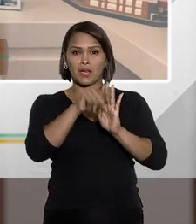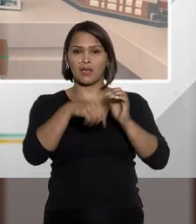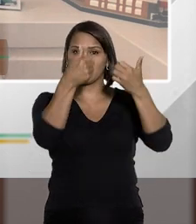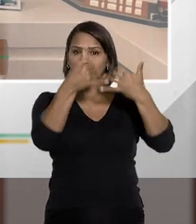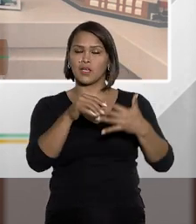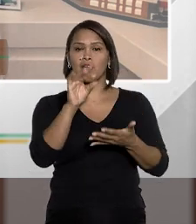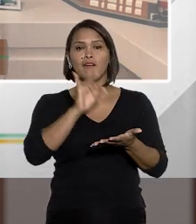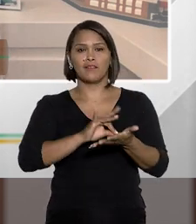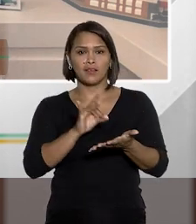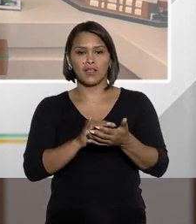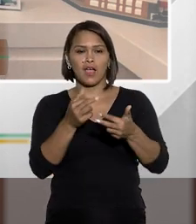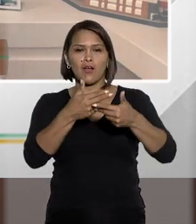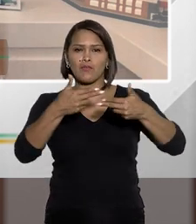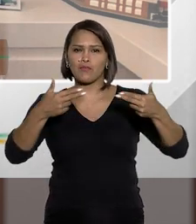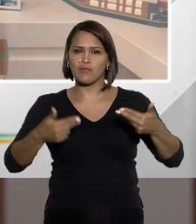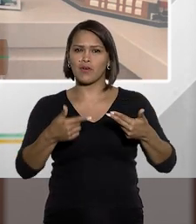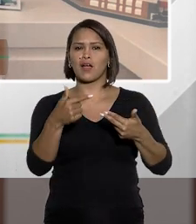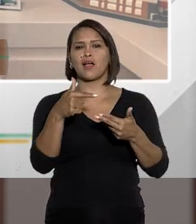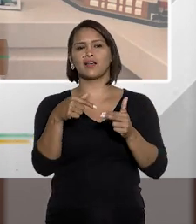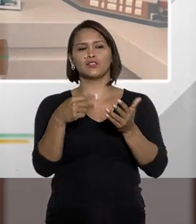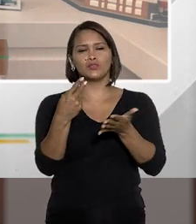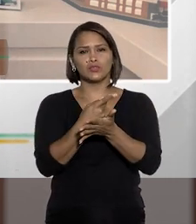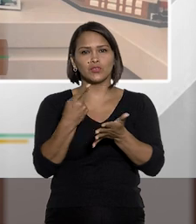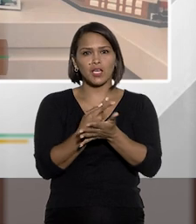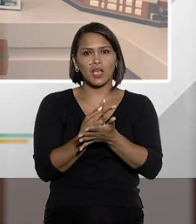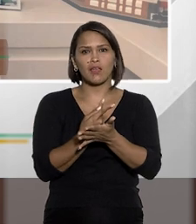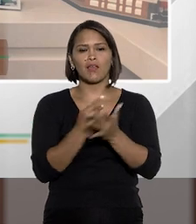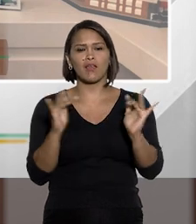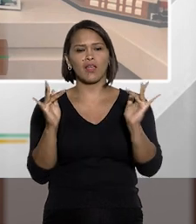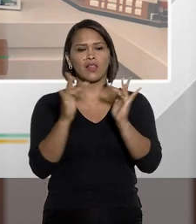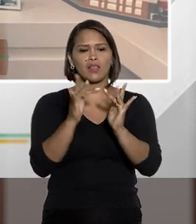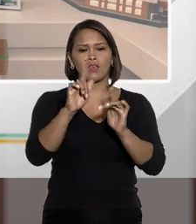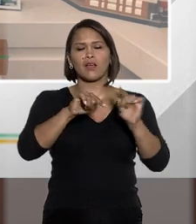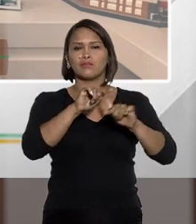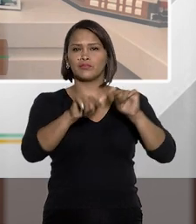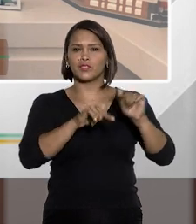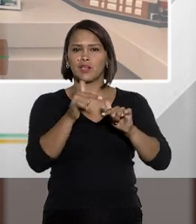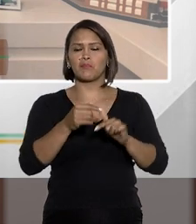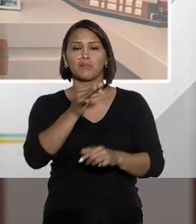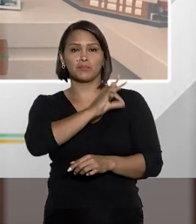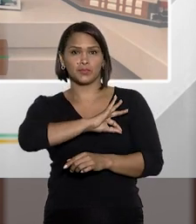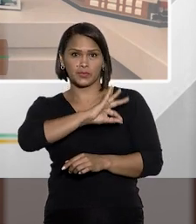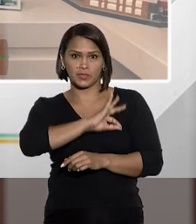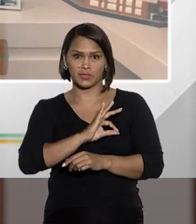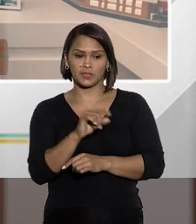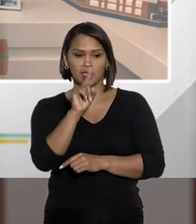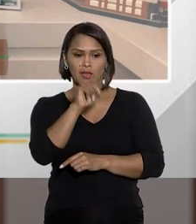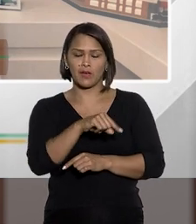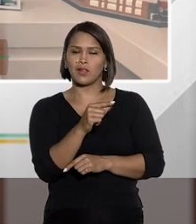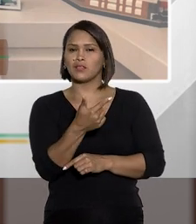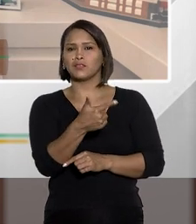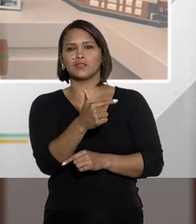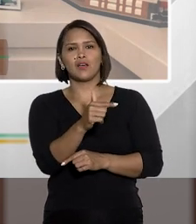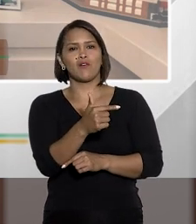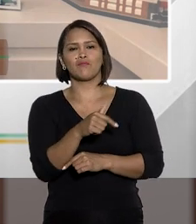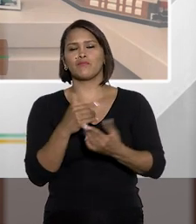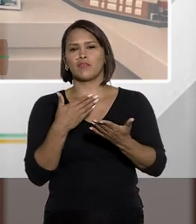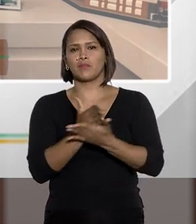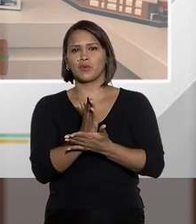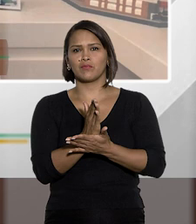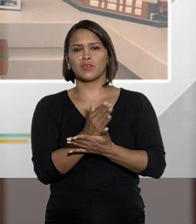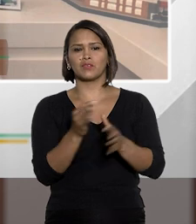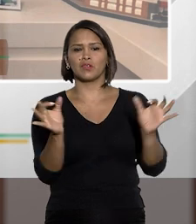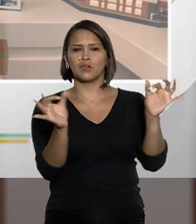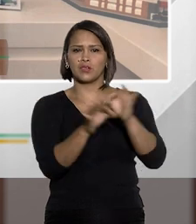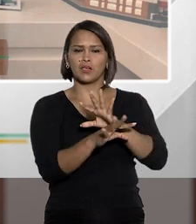aí. Tanto é verdade que muitas figuras delituosas ligadas à atividade policial, elas não foram